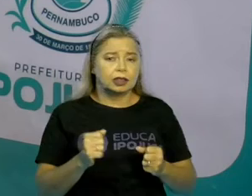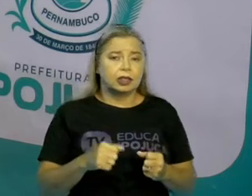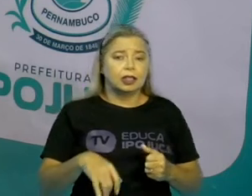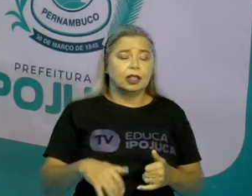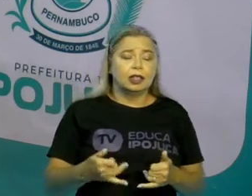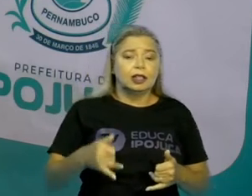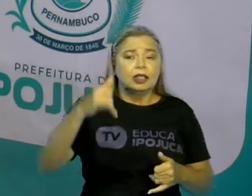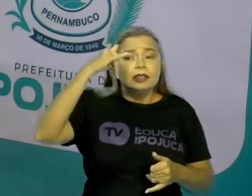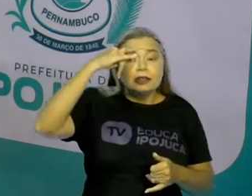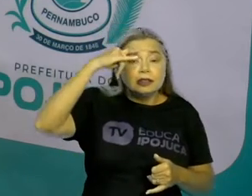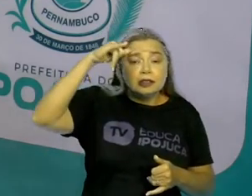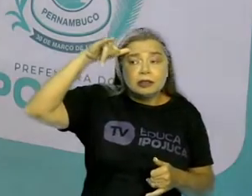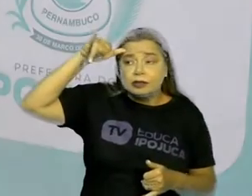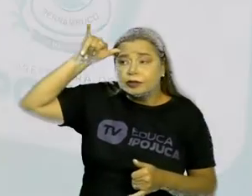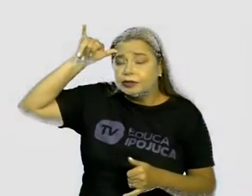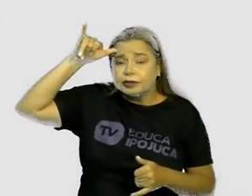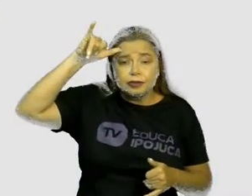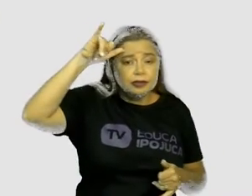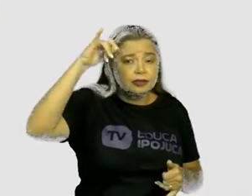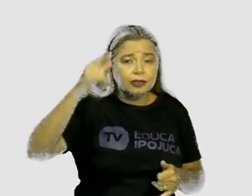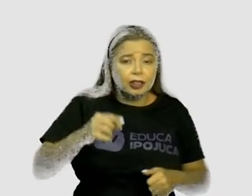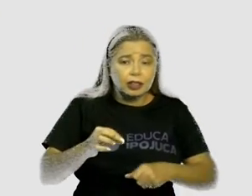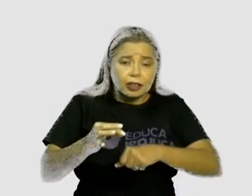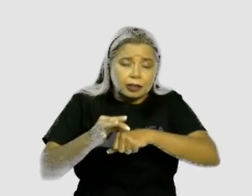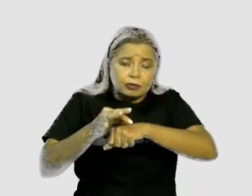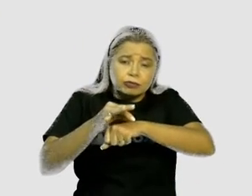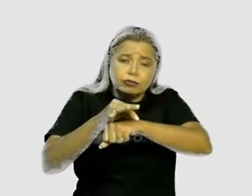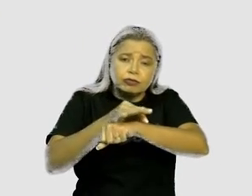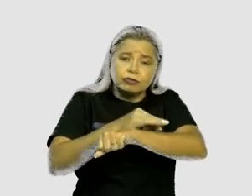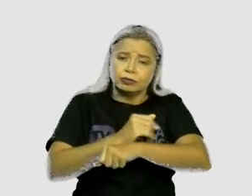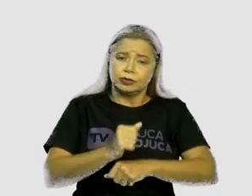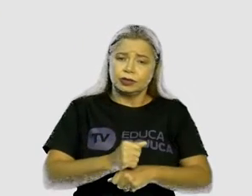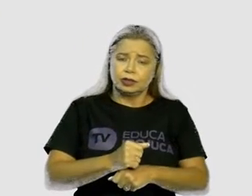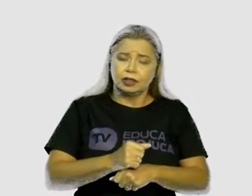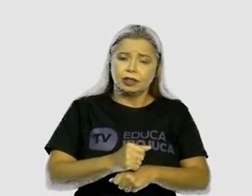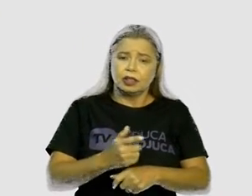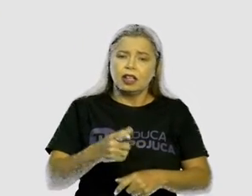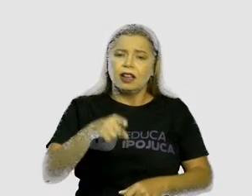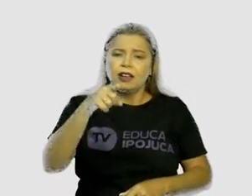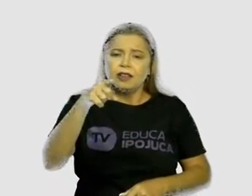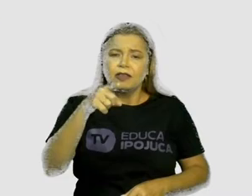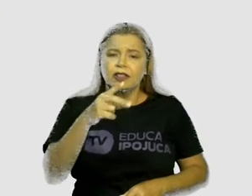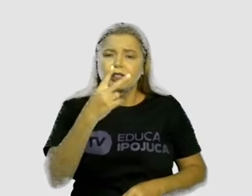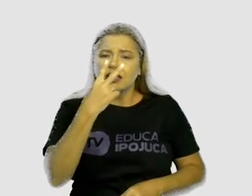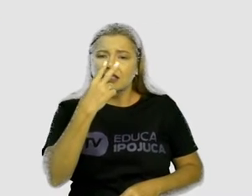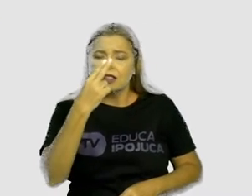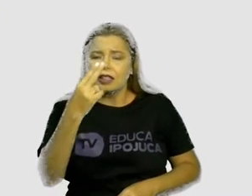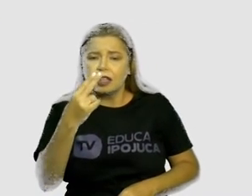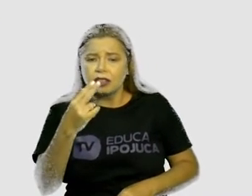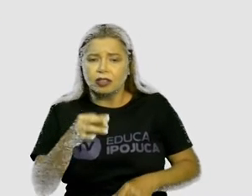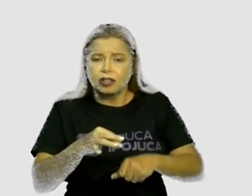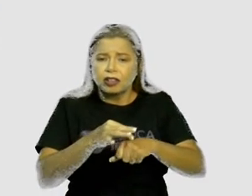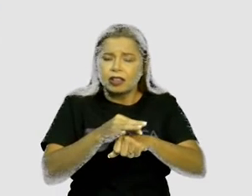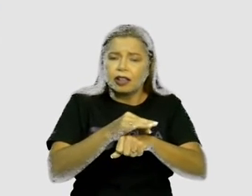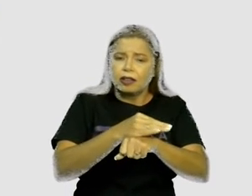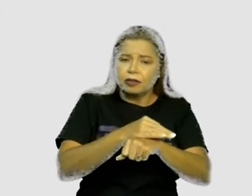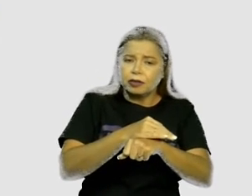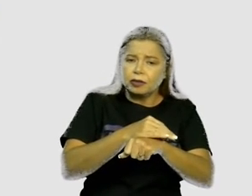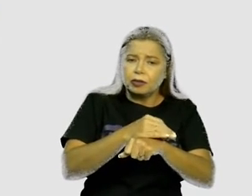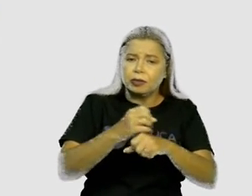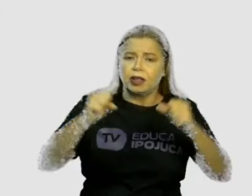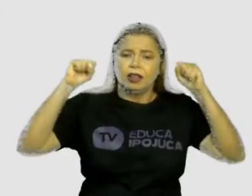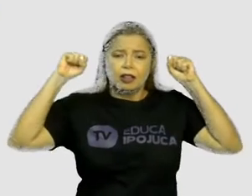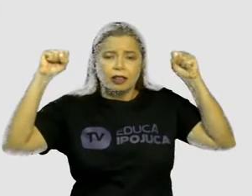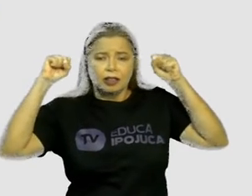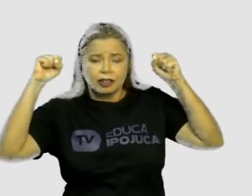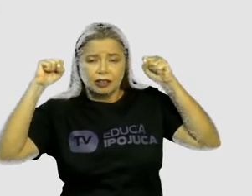quem você acha que tem mais chance de derrotar o adversário? Para vocês pensarem, uma briga entre um boi e um grupo de